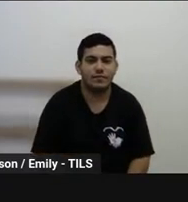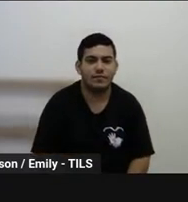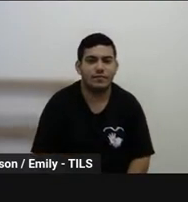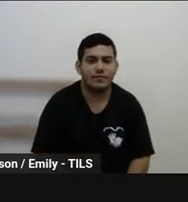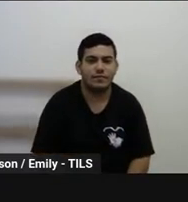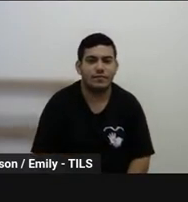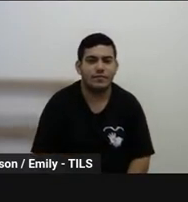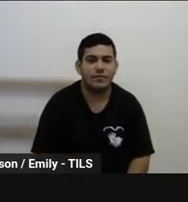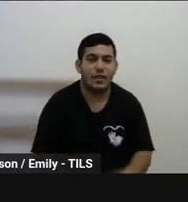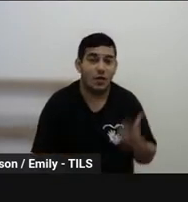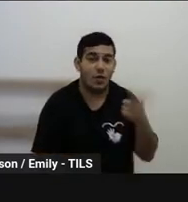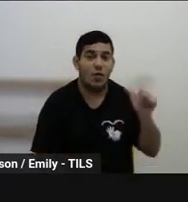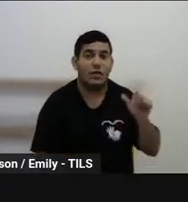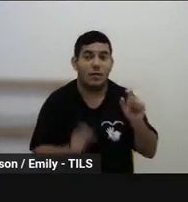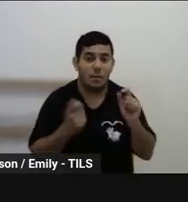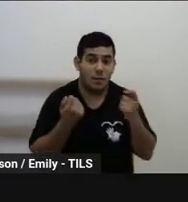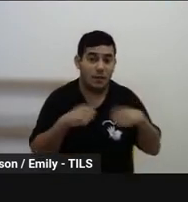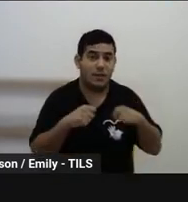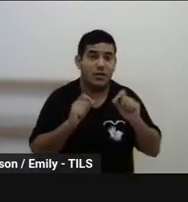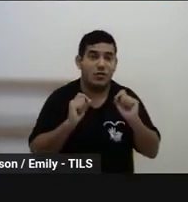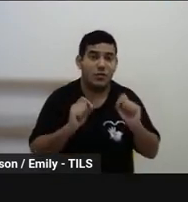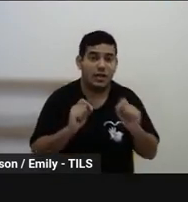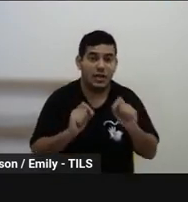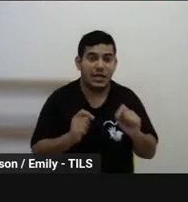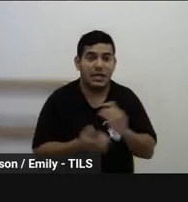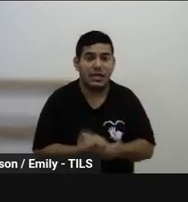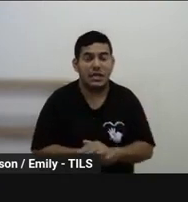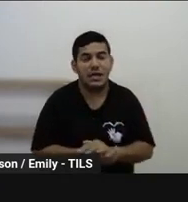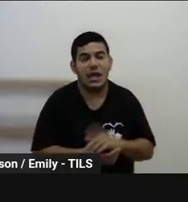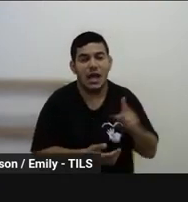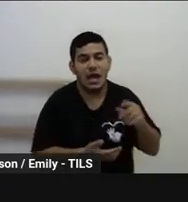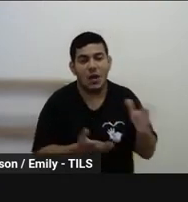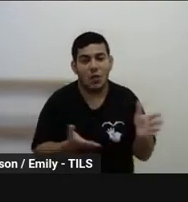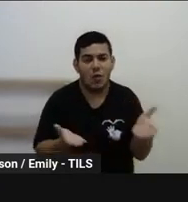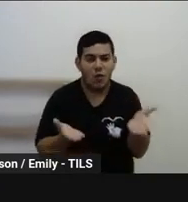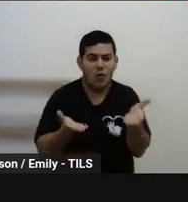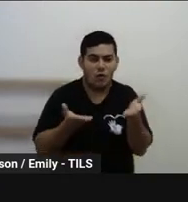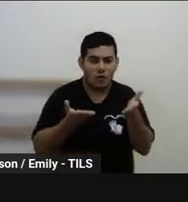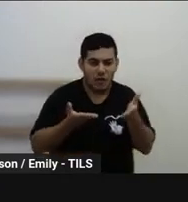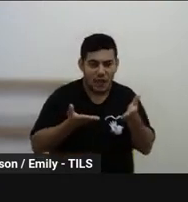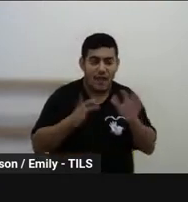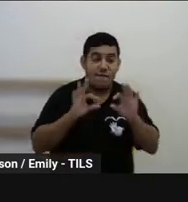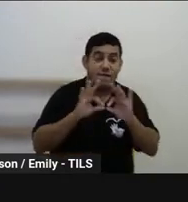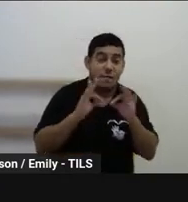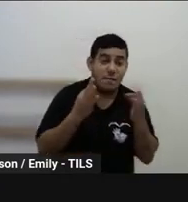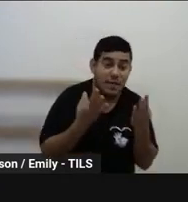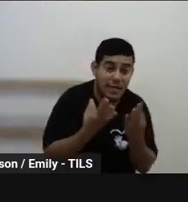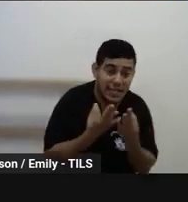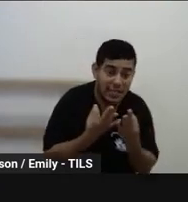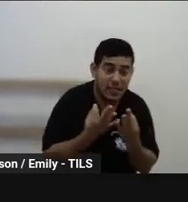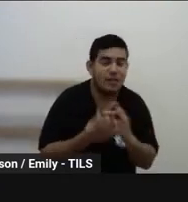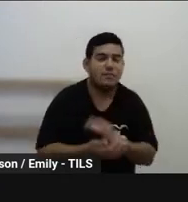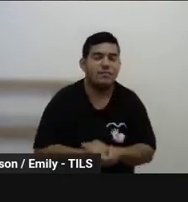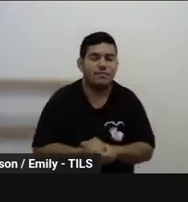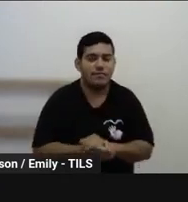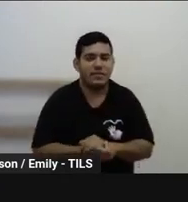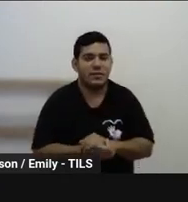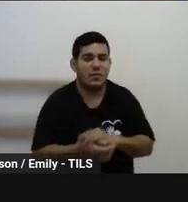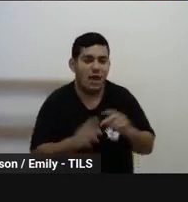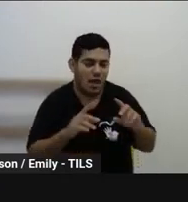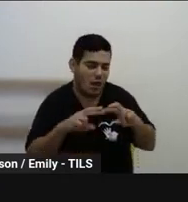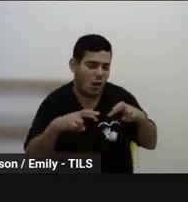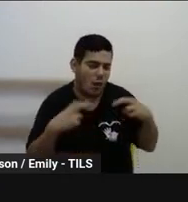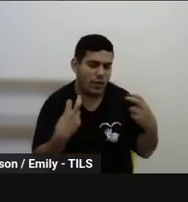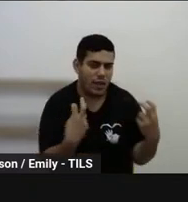Outra possibilidade também é talvez convidar as famílias, né? Desses estudantes para uma roda de